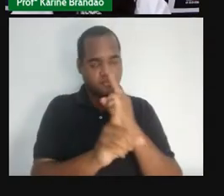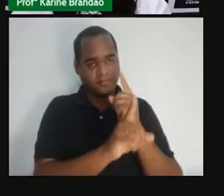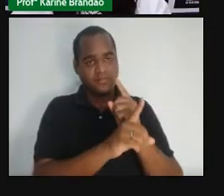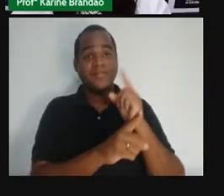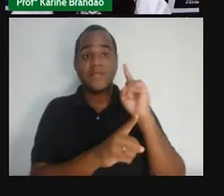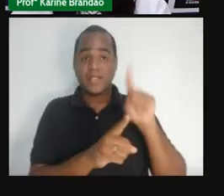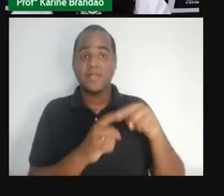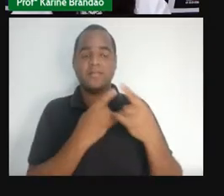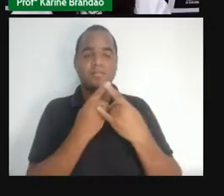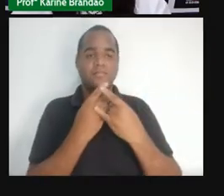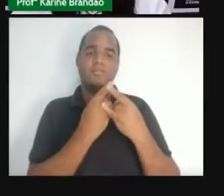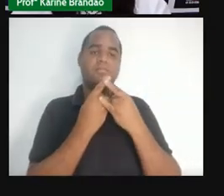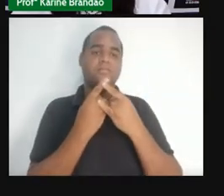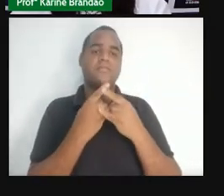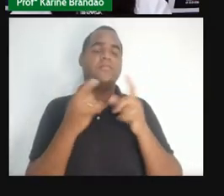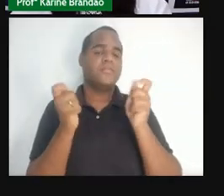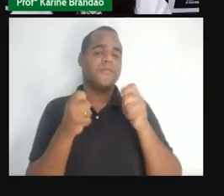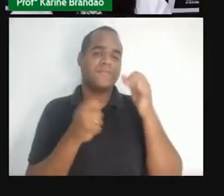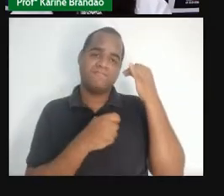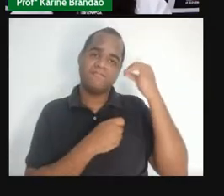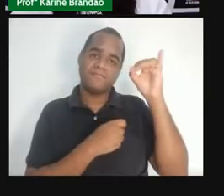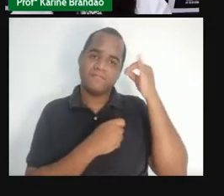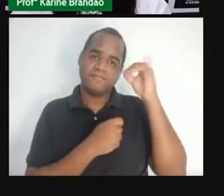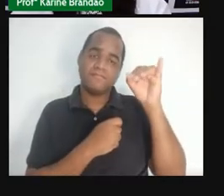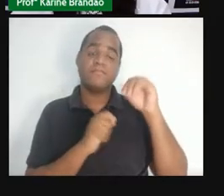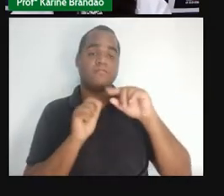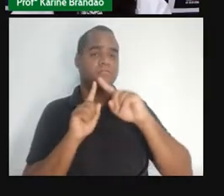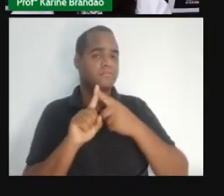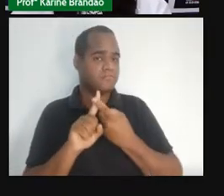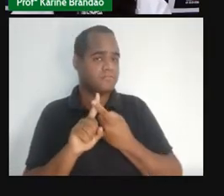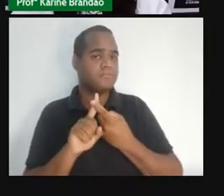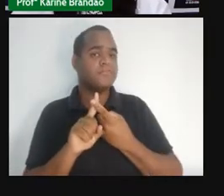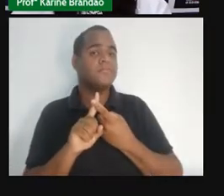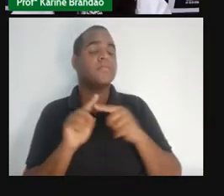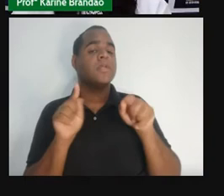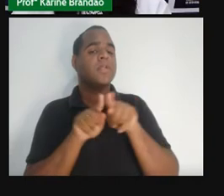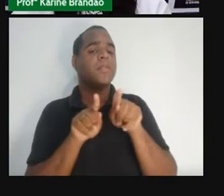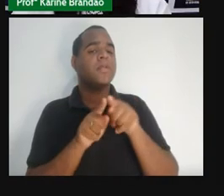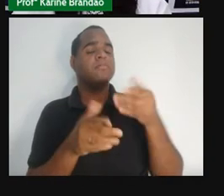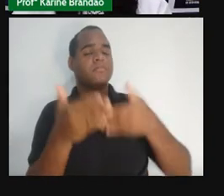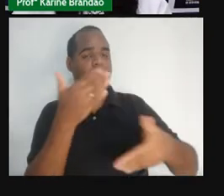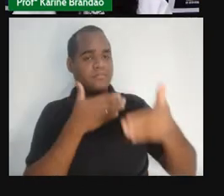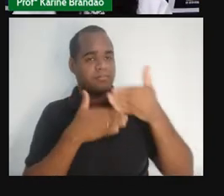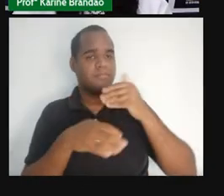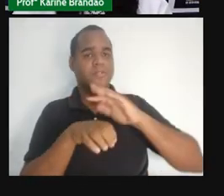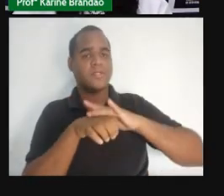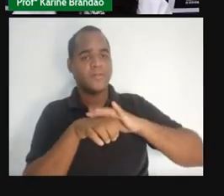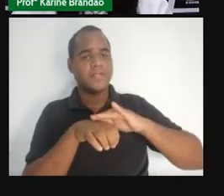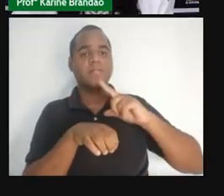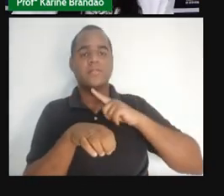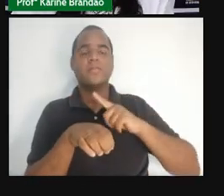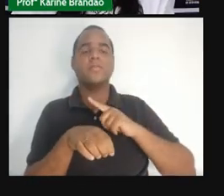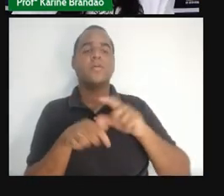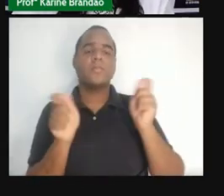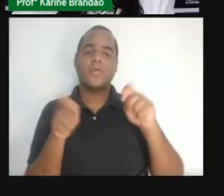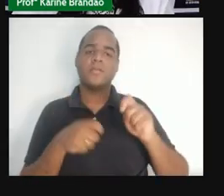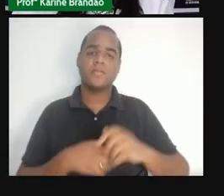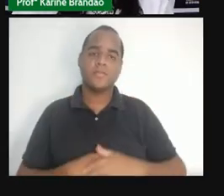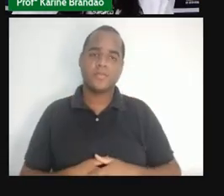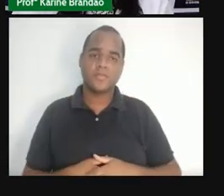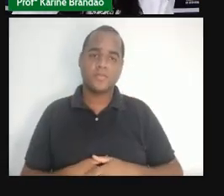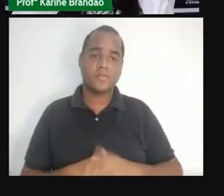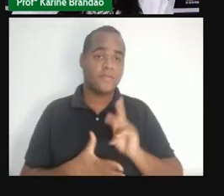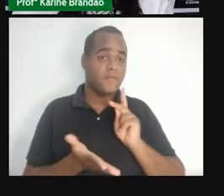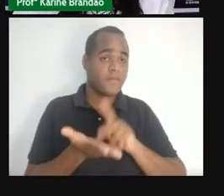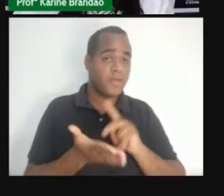é o método que previne a gravidez, além de proteger contra algumas doenças sexualmente transmissíveis. Verdadeira